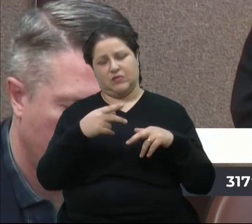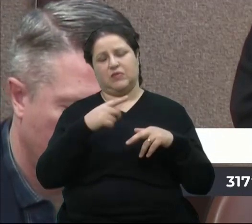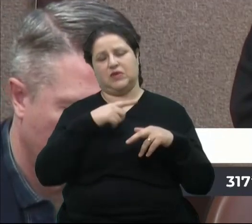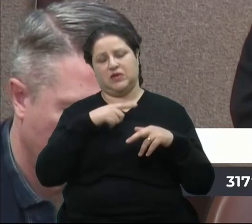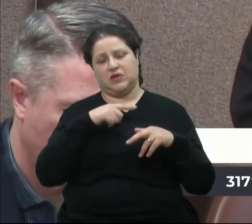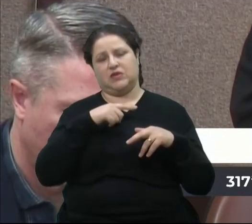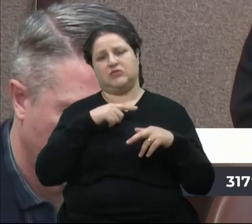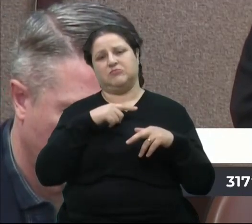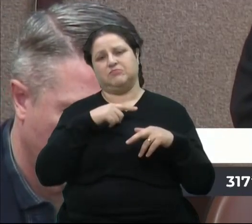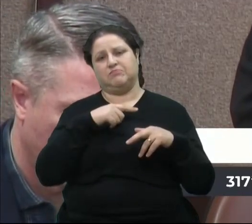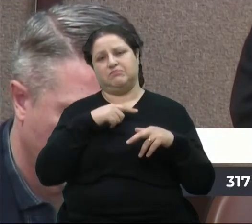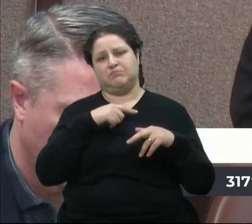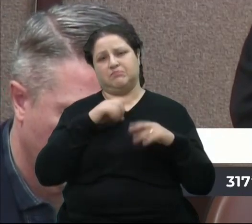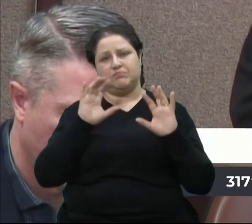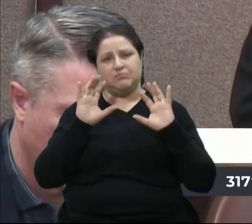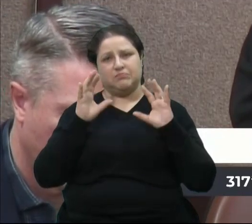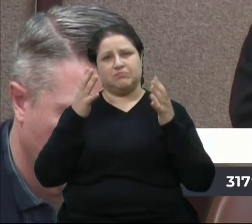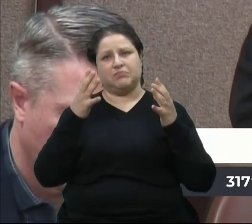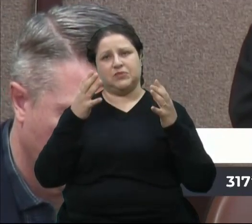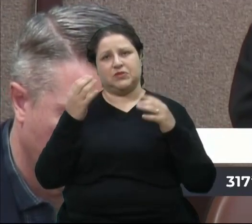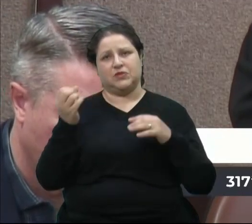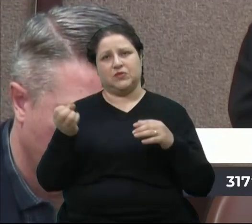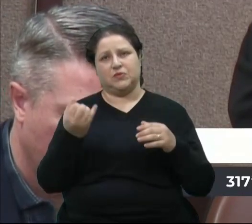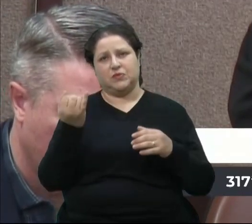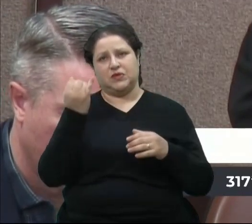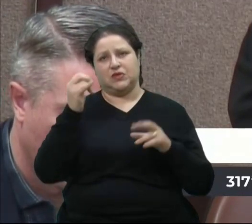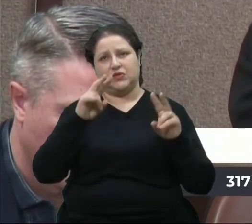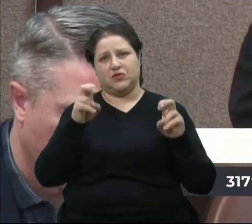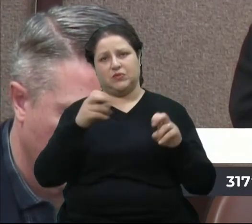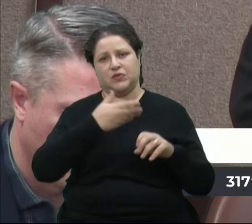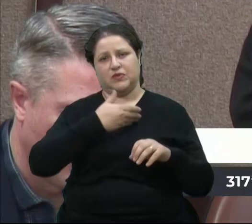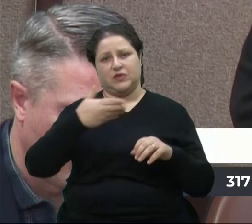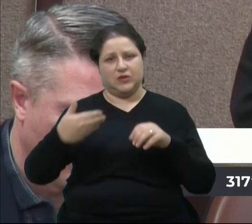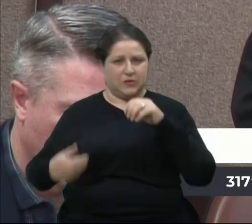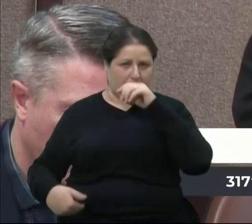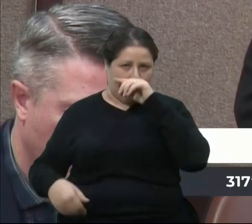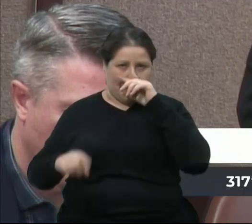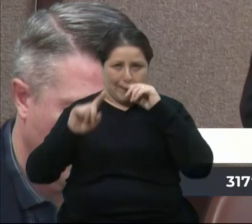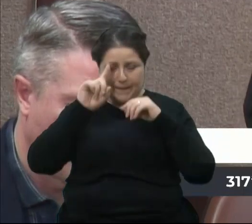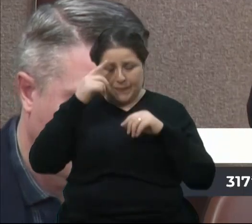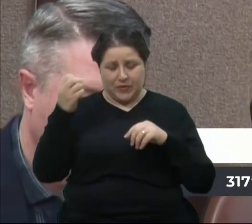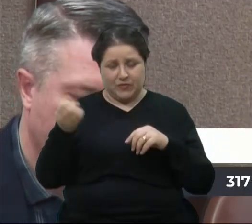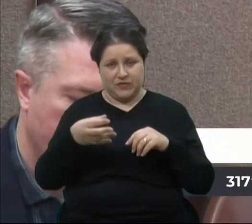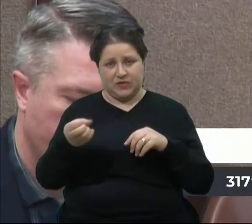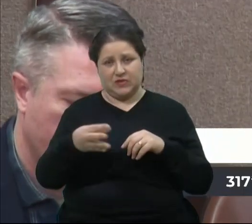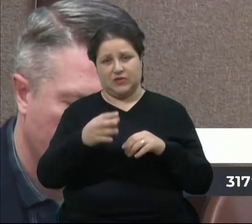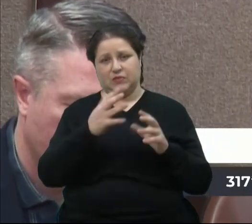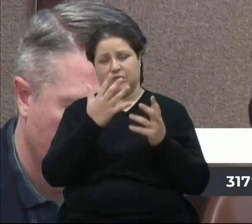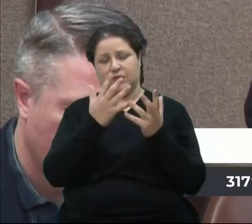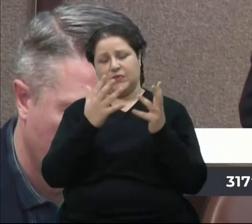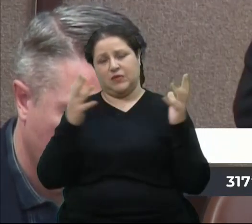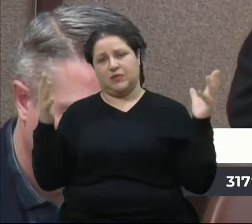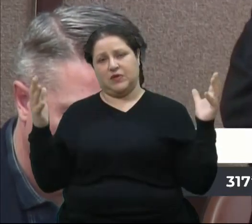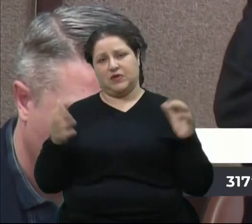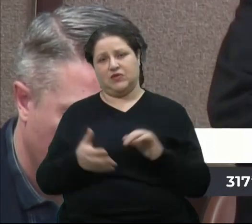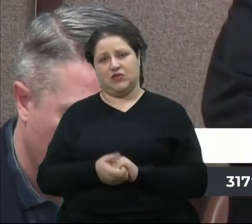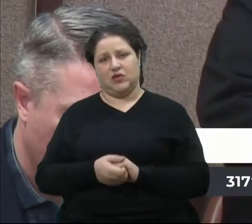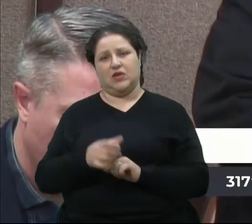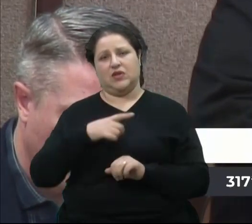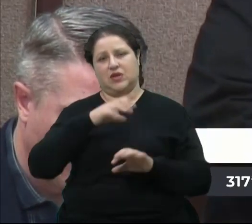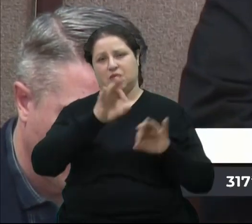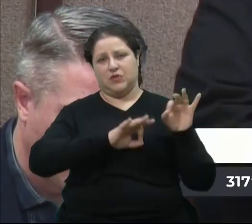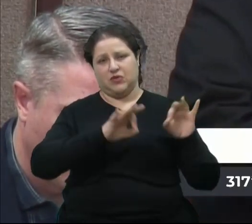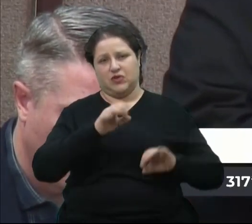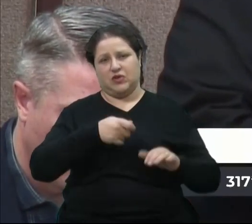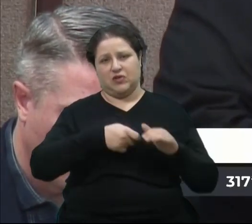relacionadas à governança, inovação e meio ambiente. Por meio de projetos e investimentos, o homenageado